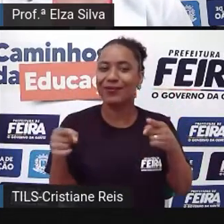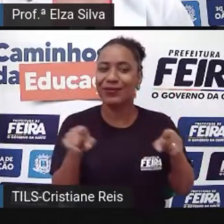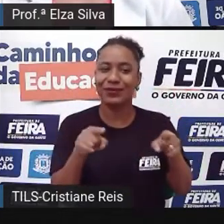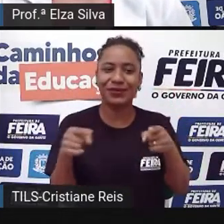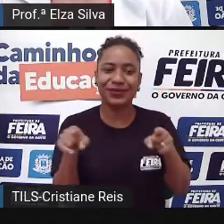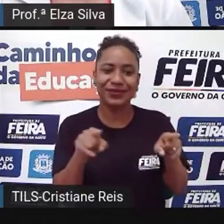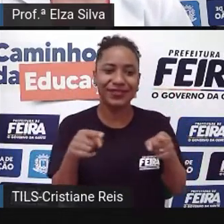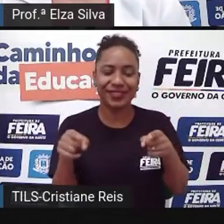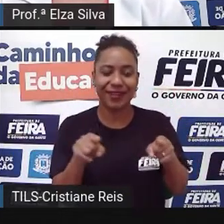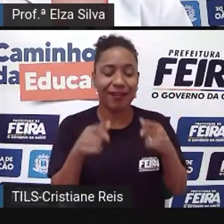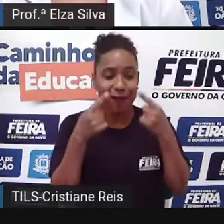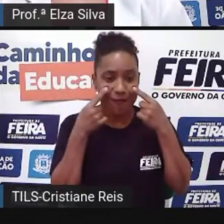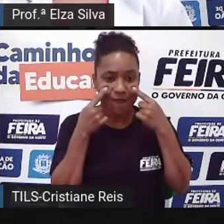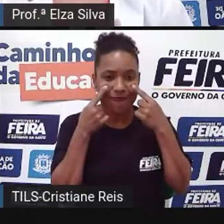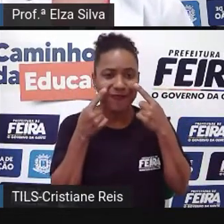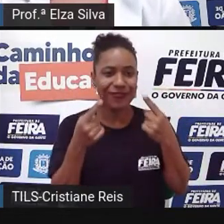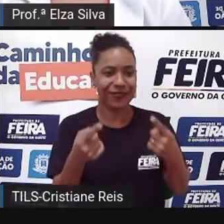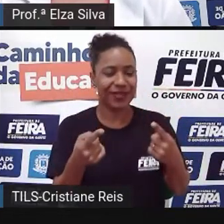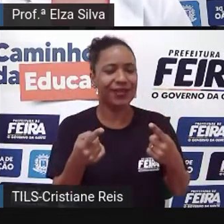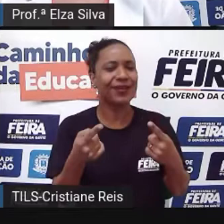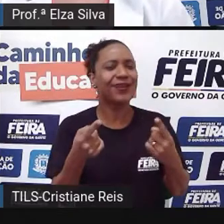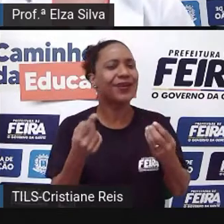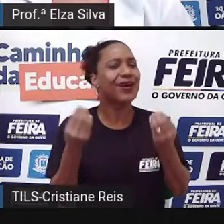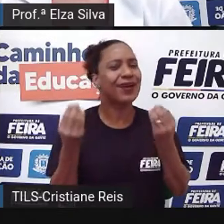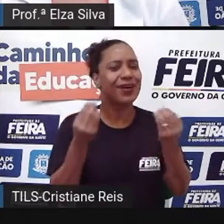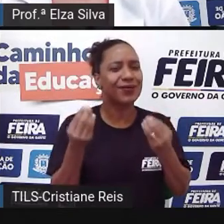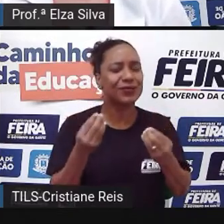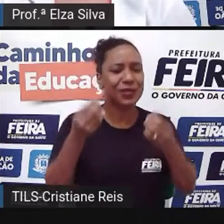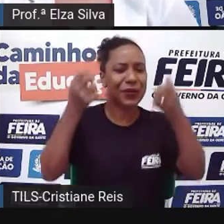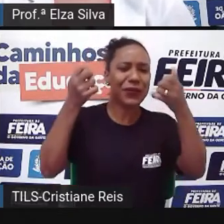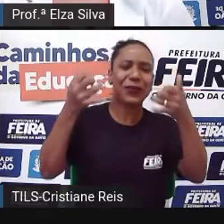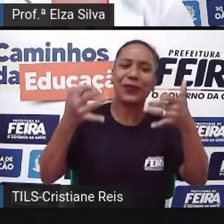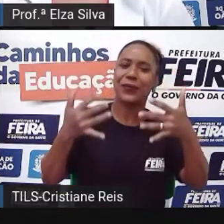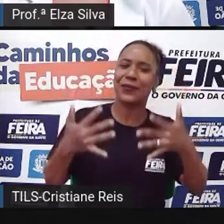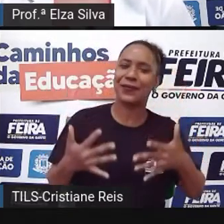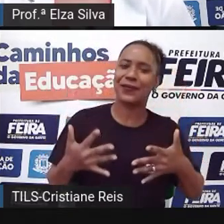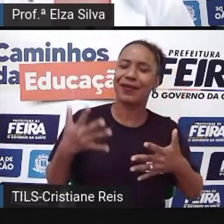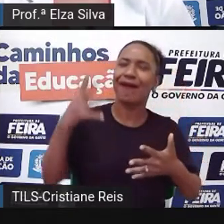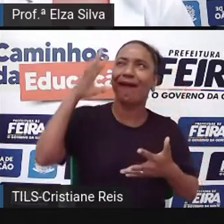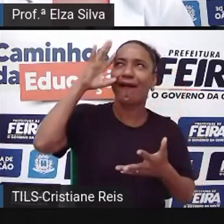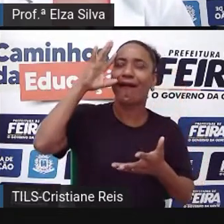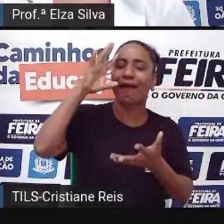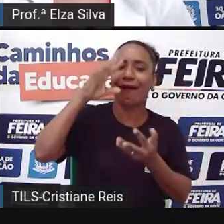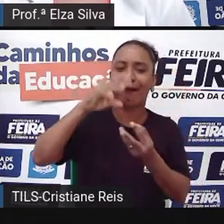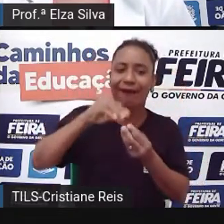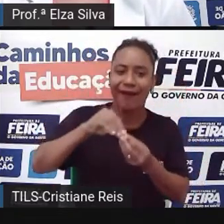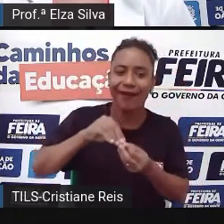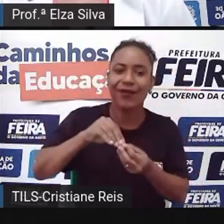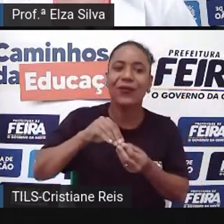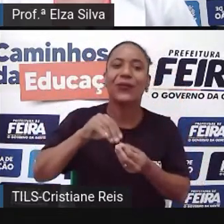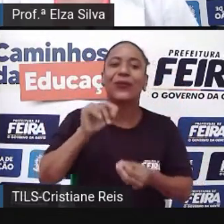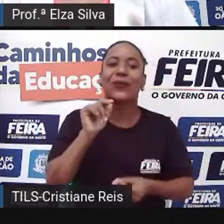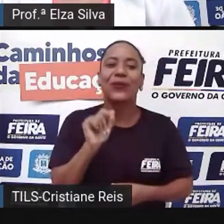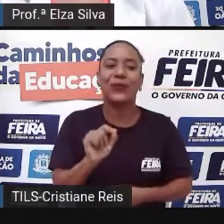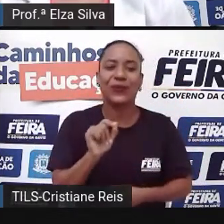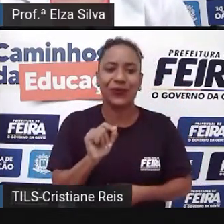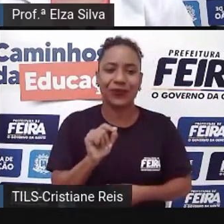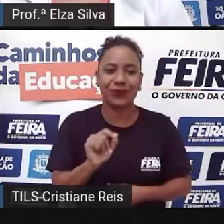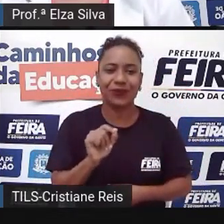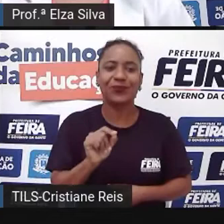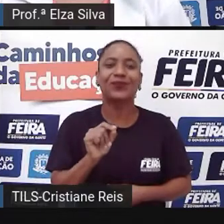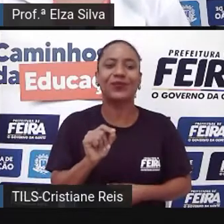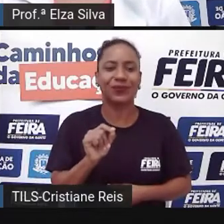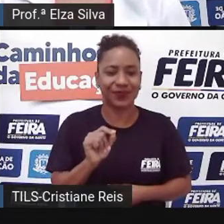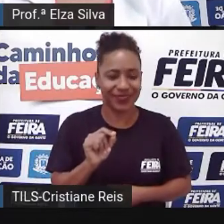vocês observassem que mensagem que a gente pode extrair dessa canção para ficar